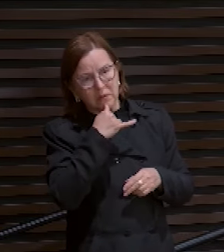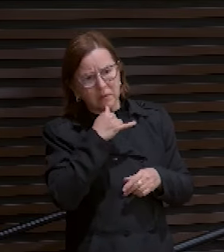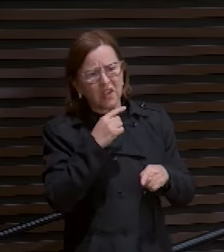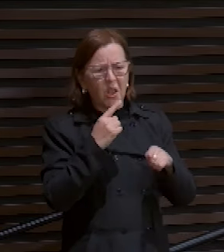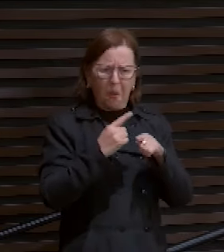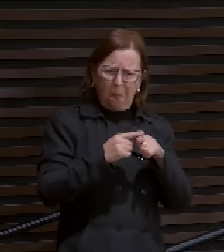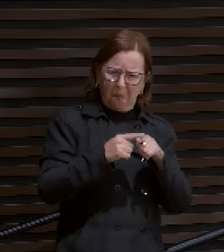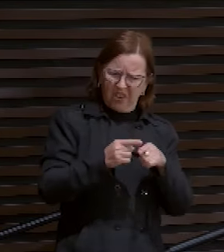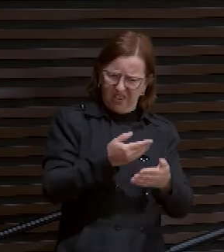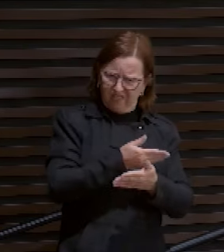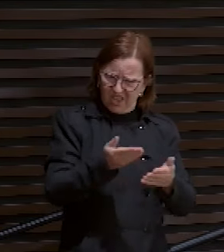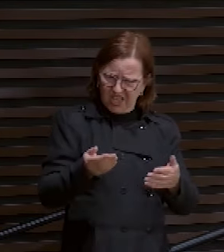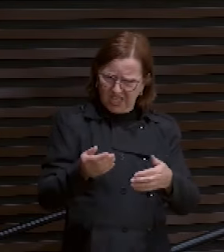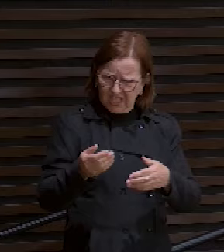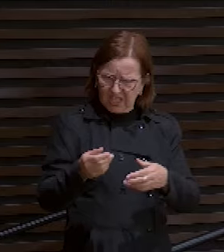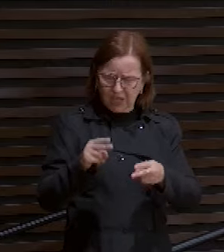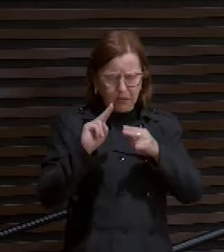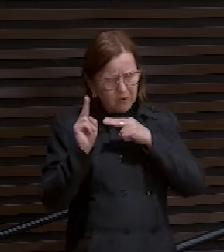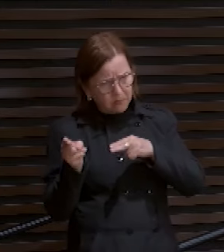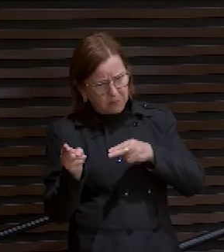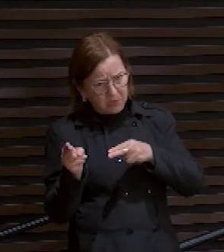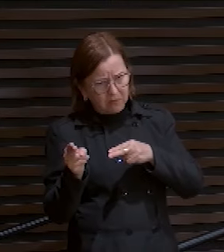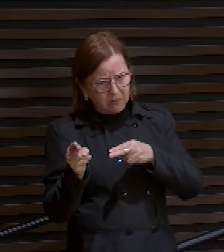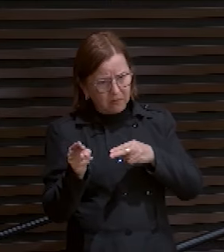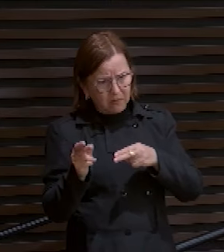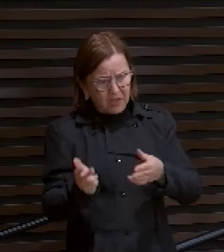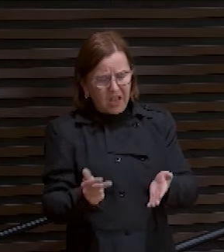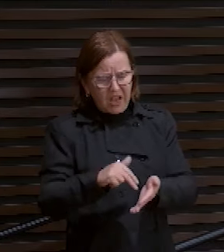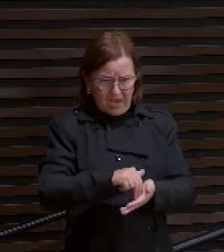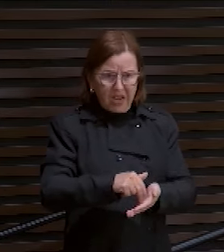Olha de novo. Levantai-vos e orai para que não entreis em tentação.